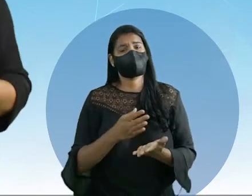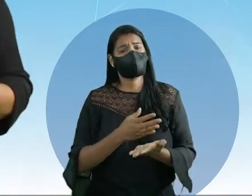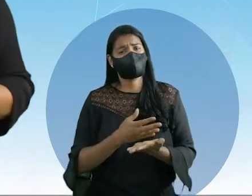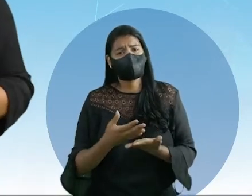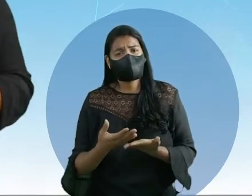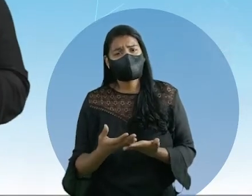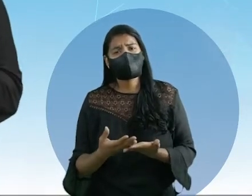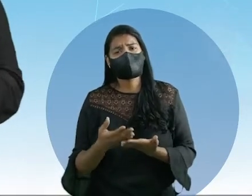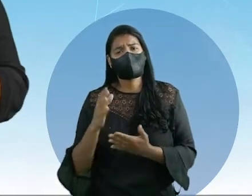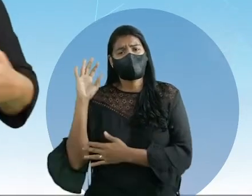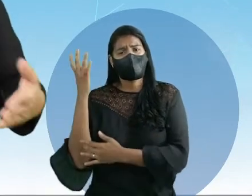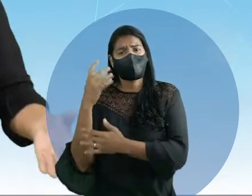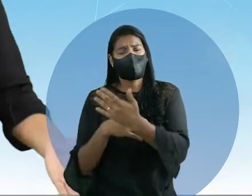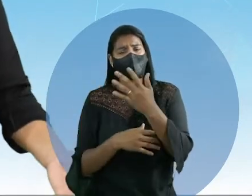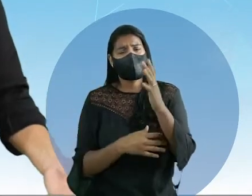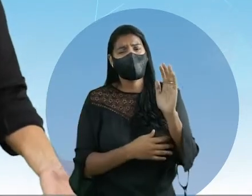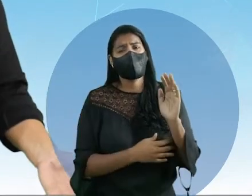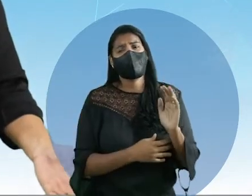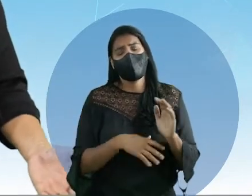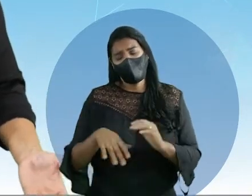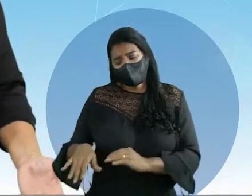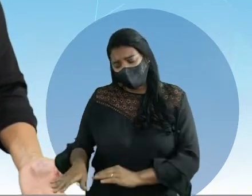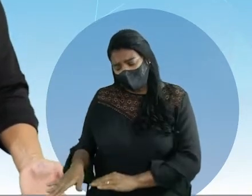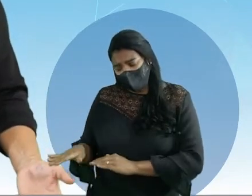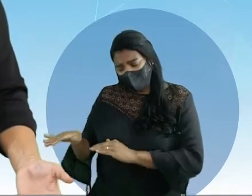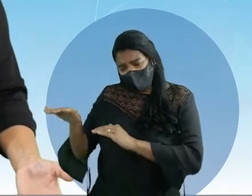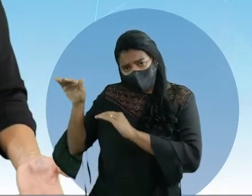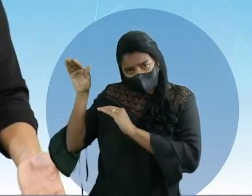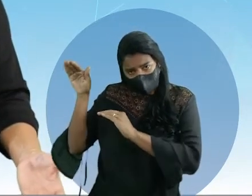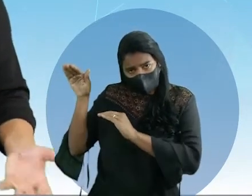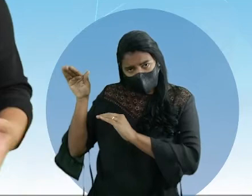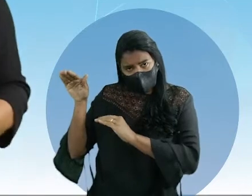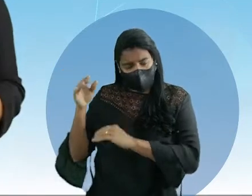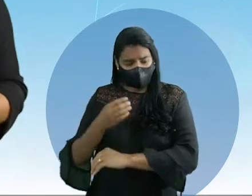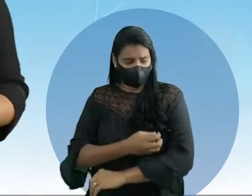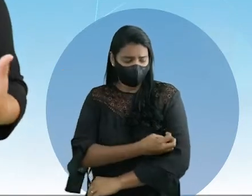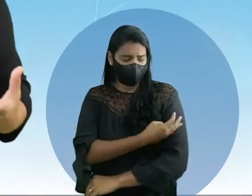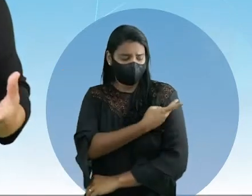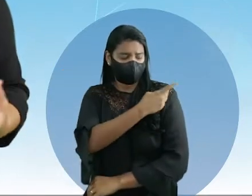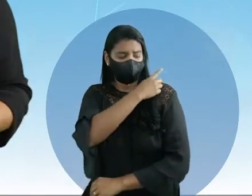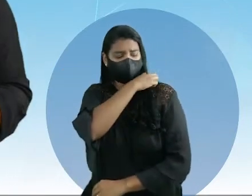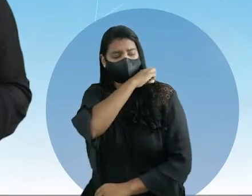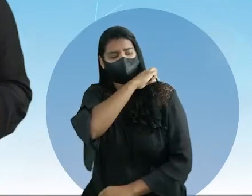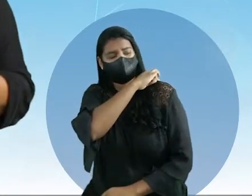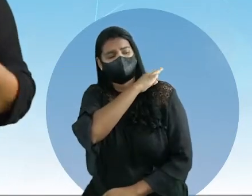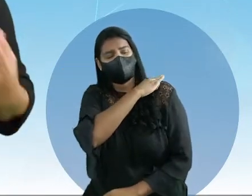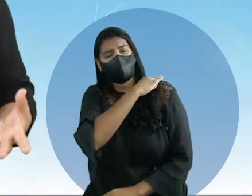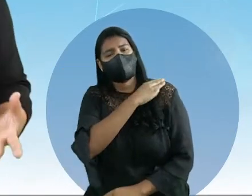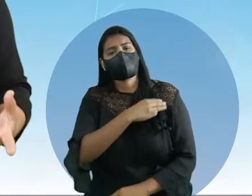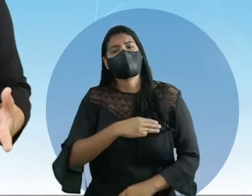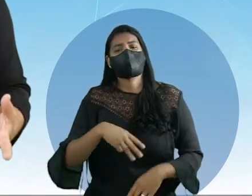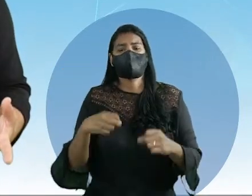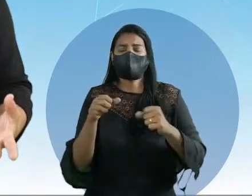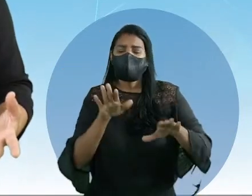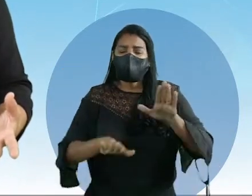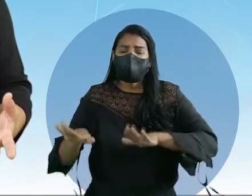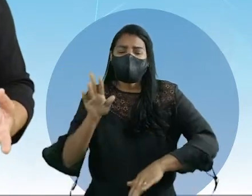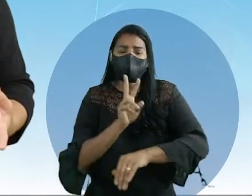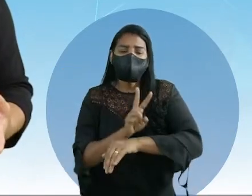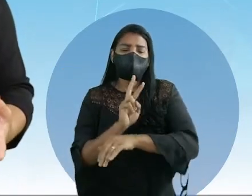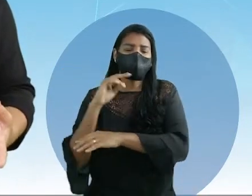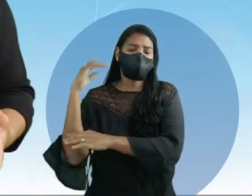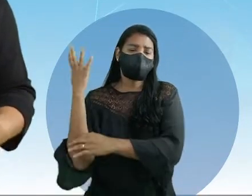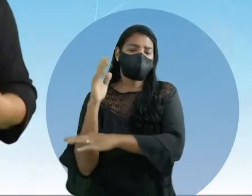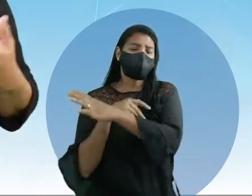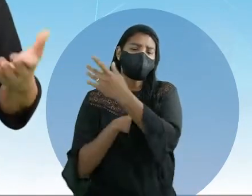educação ambiental, o nosso alunado, desde pequeno até o ensino médio, tem que saber como preservar, ainda